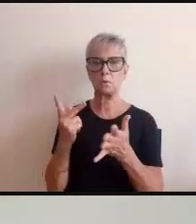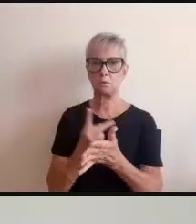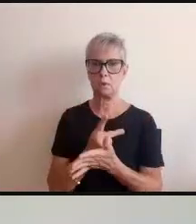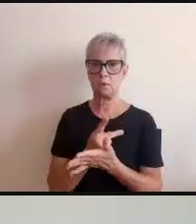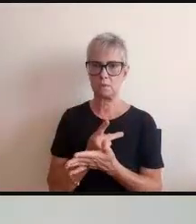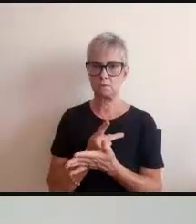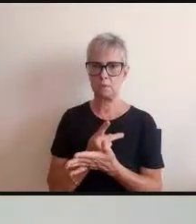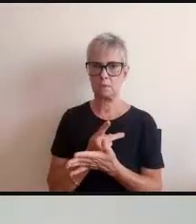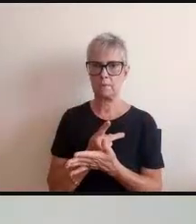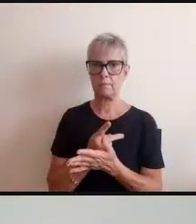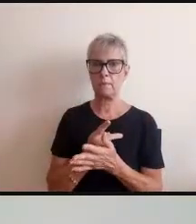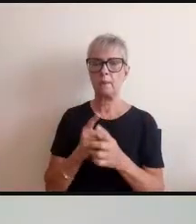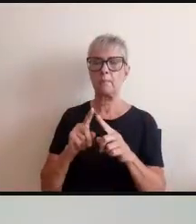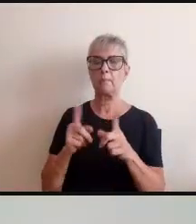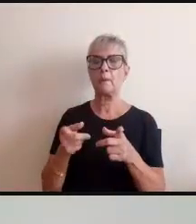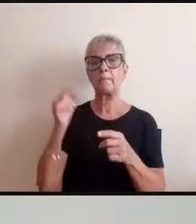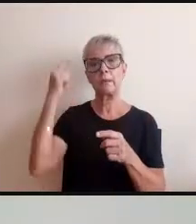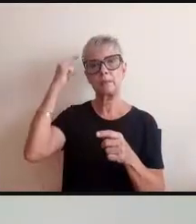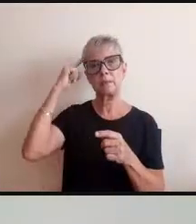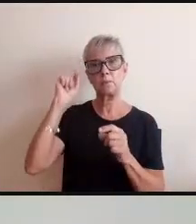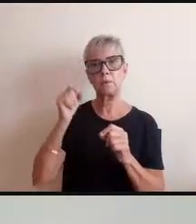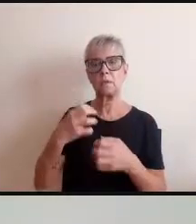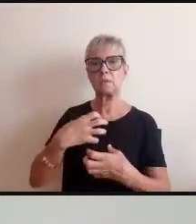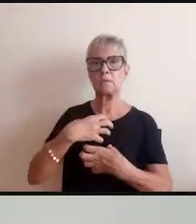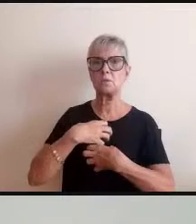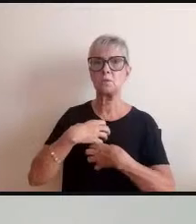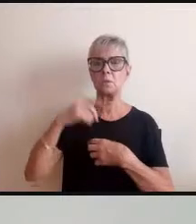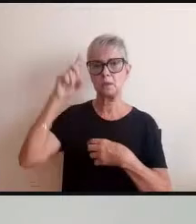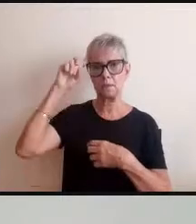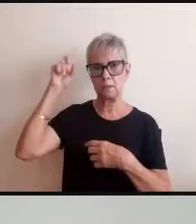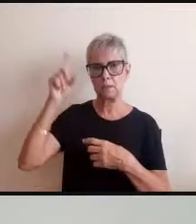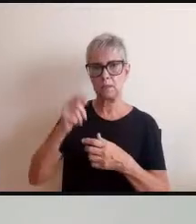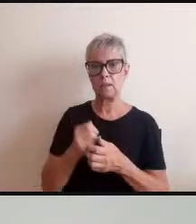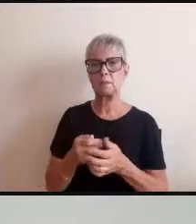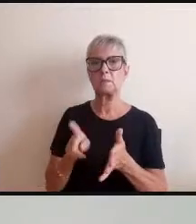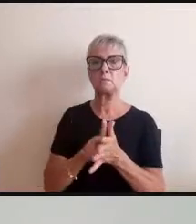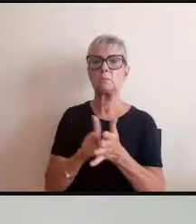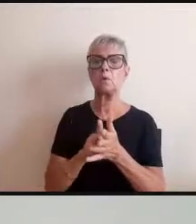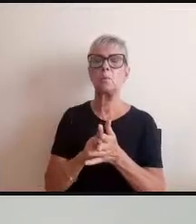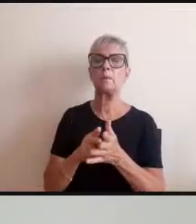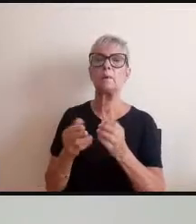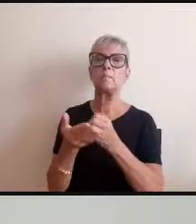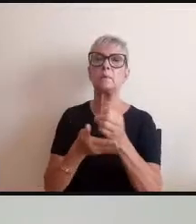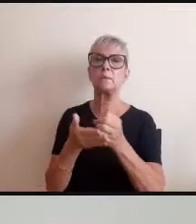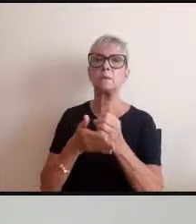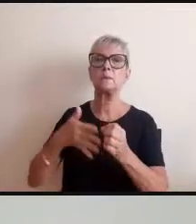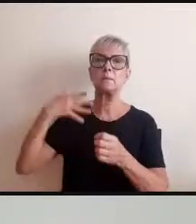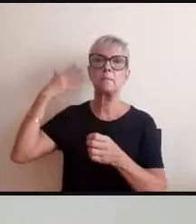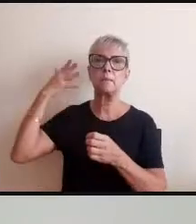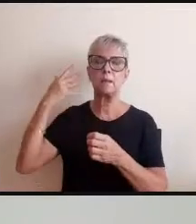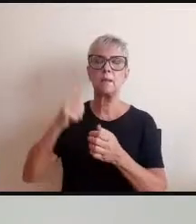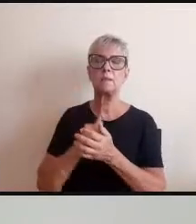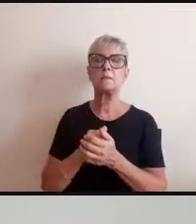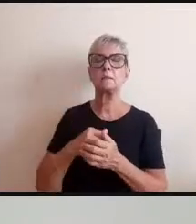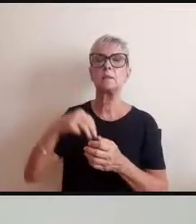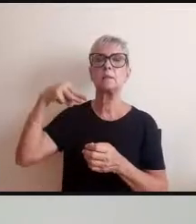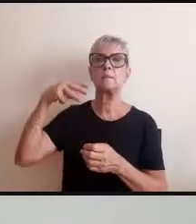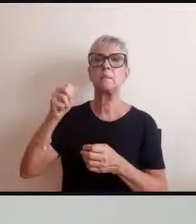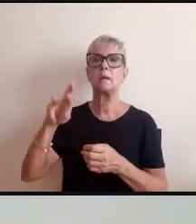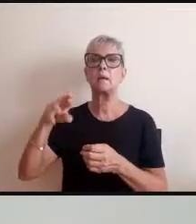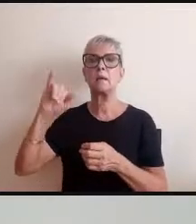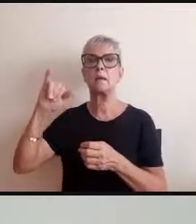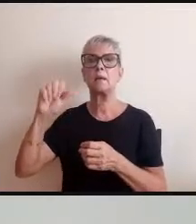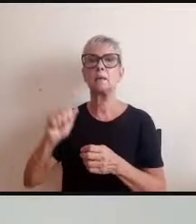nesse sentido as ideias pautadas aqui pela Maria Clara do cuidado elas se